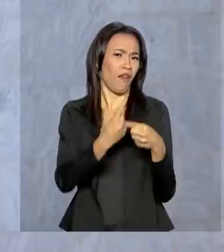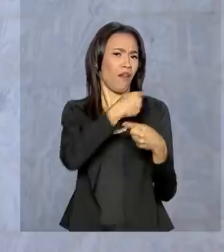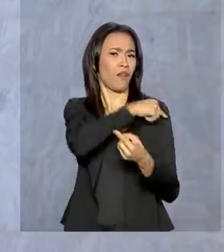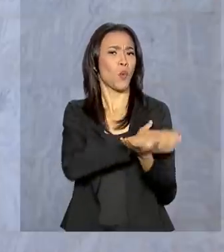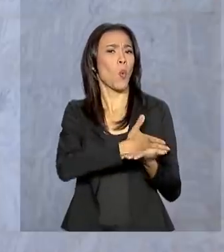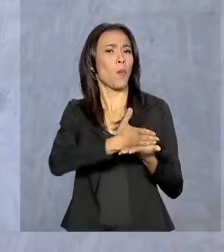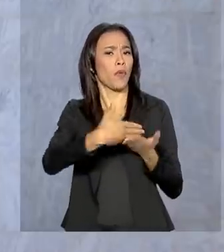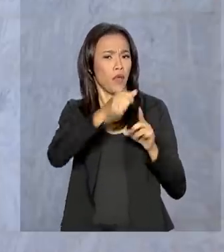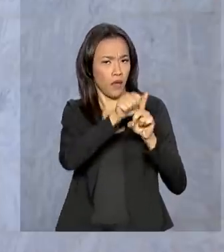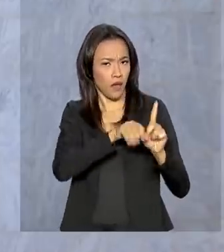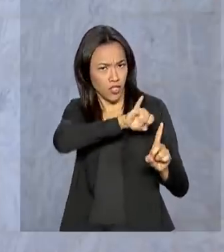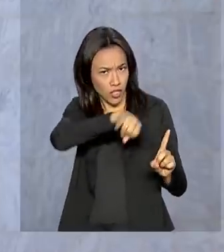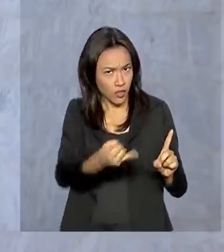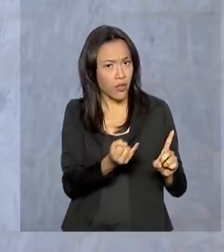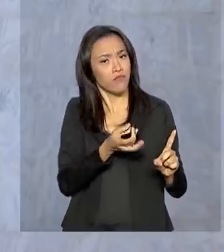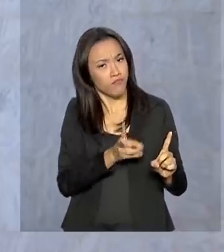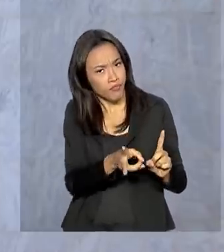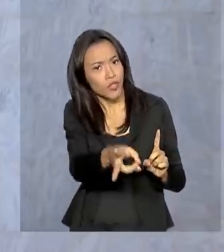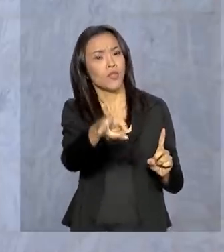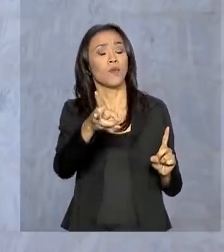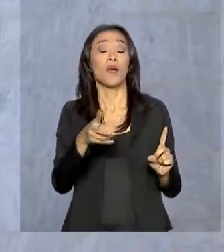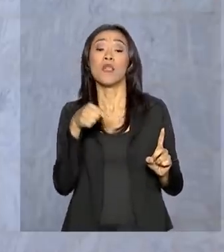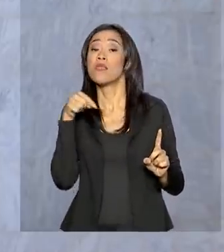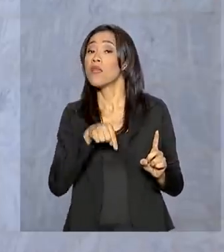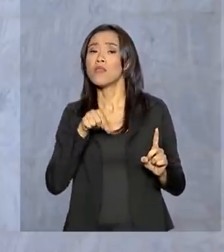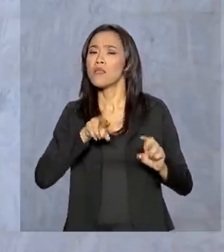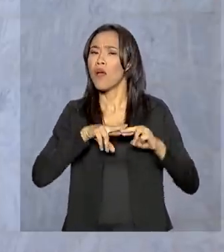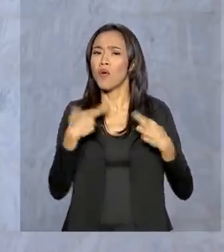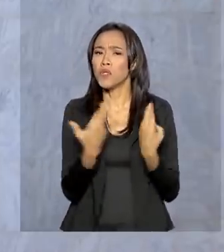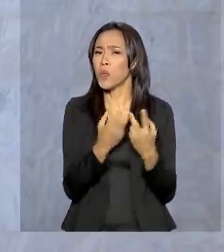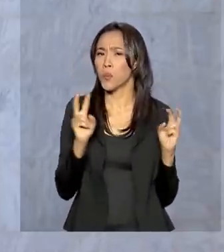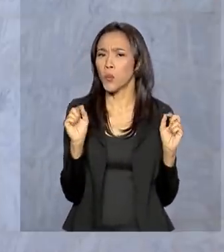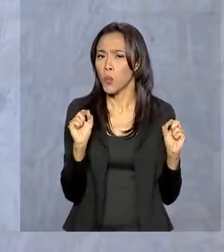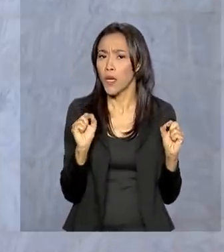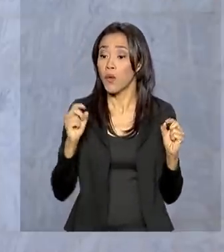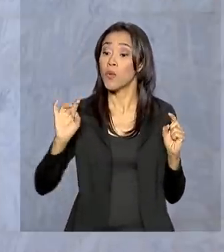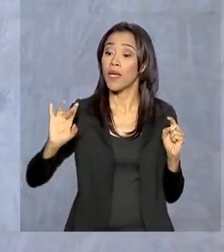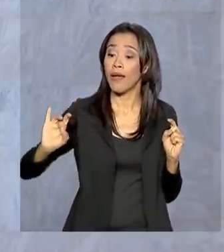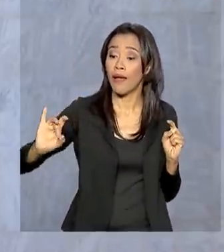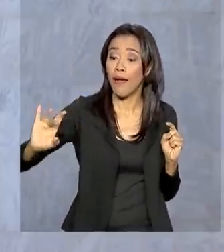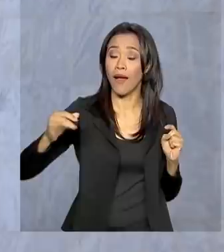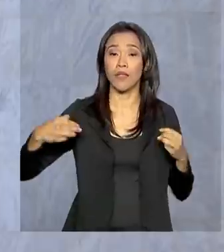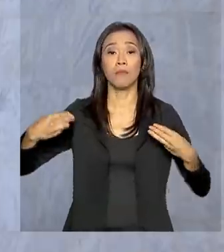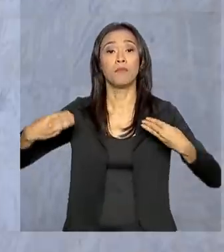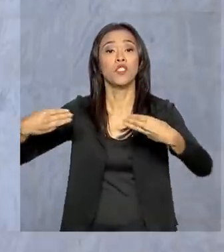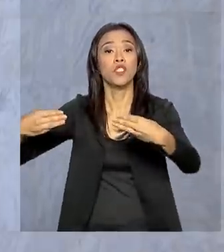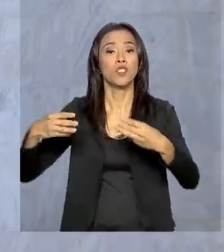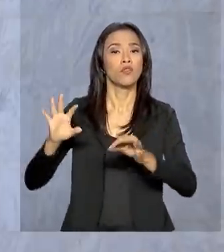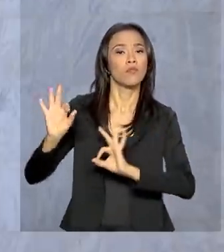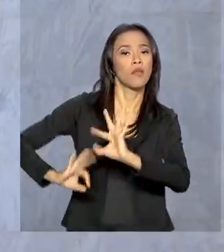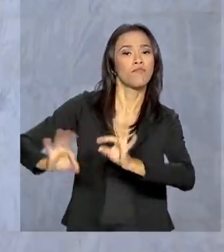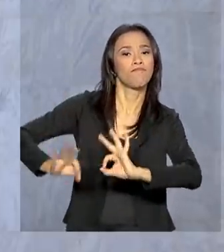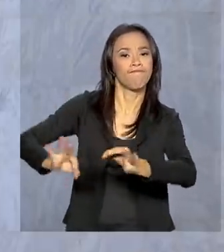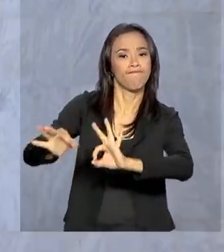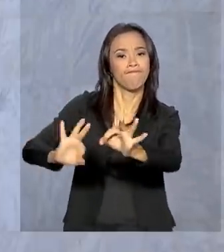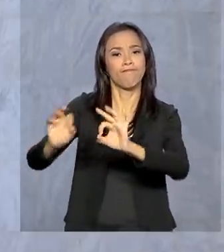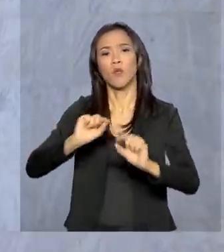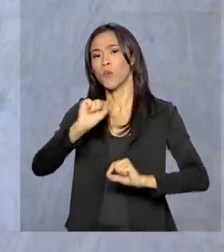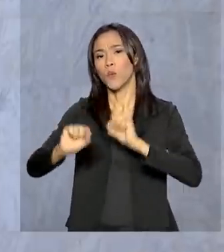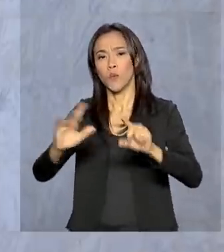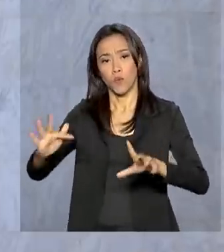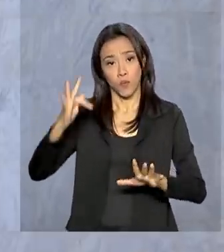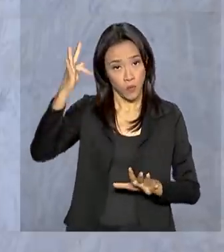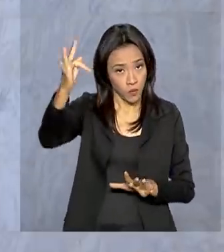em janeiro. Nela, os ministros mostram que cada pasta tem desenvolvido e os planejamentos futuros.